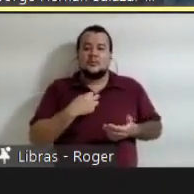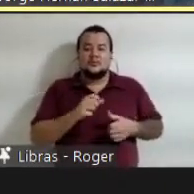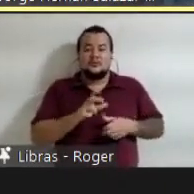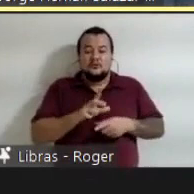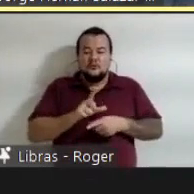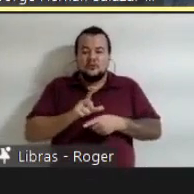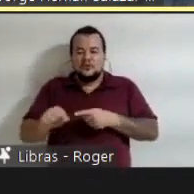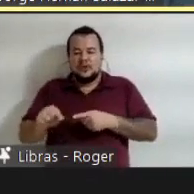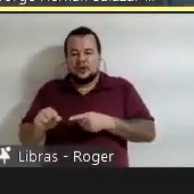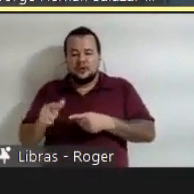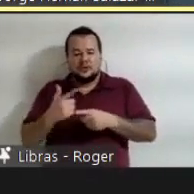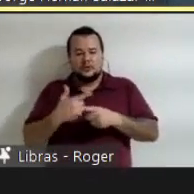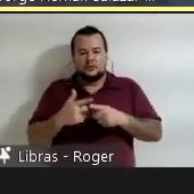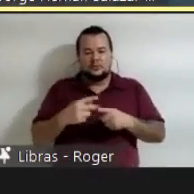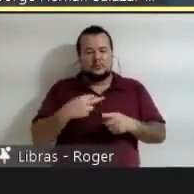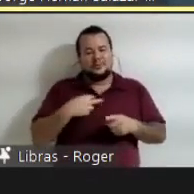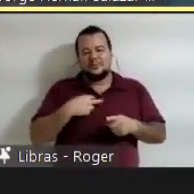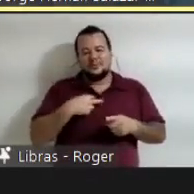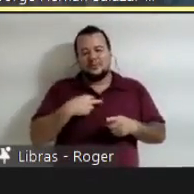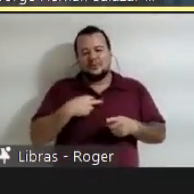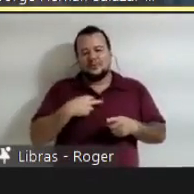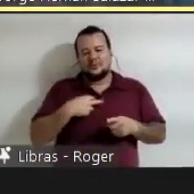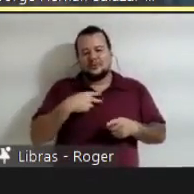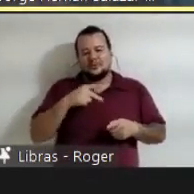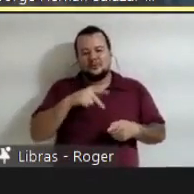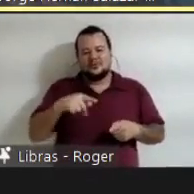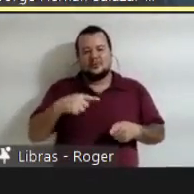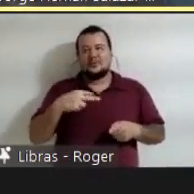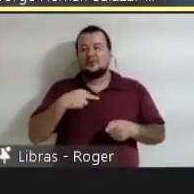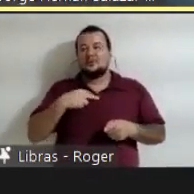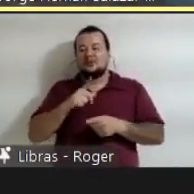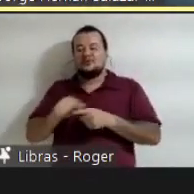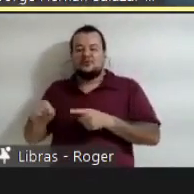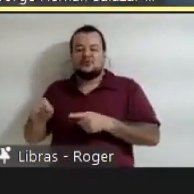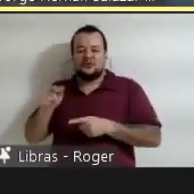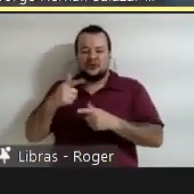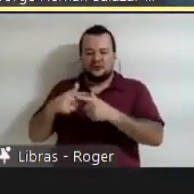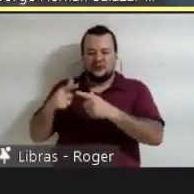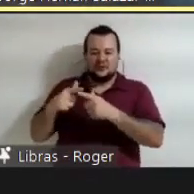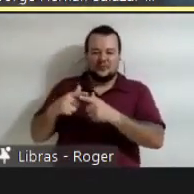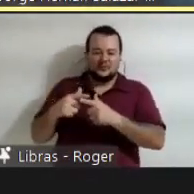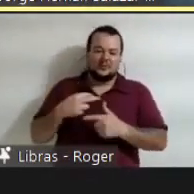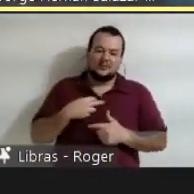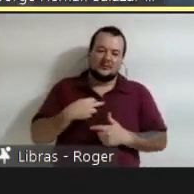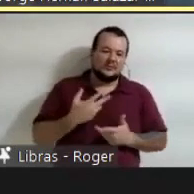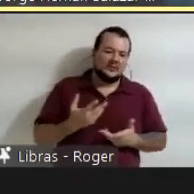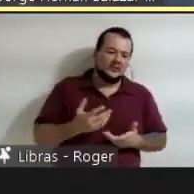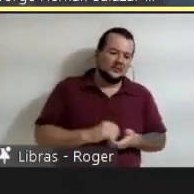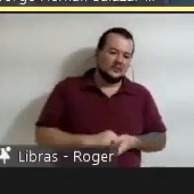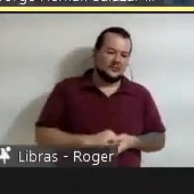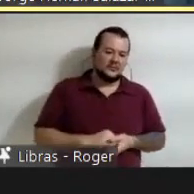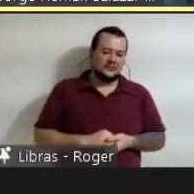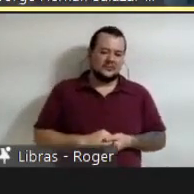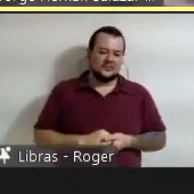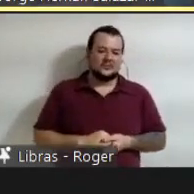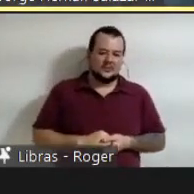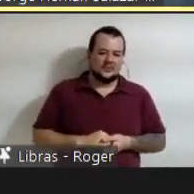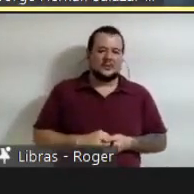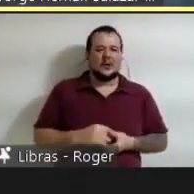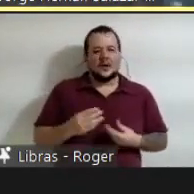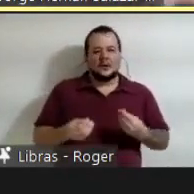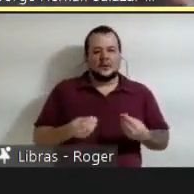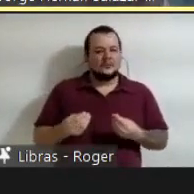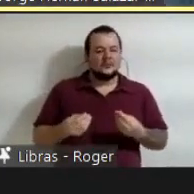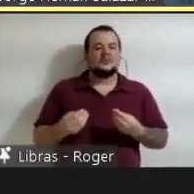de umas boas normas de conducta ética. Me parece antiético fazer isso. Além disso, essa pessoa